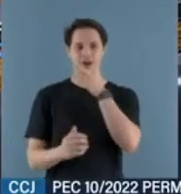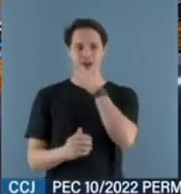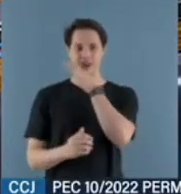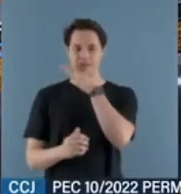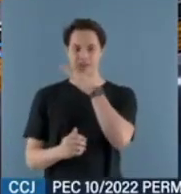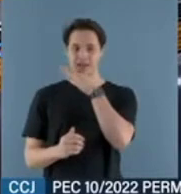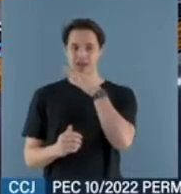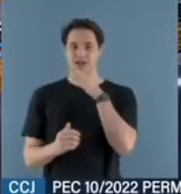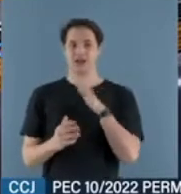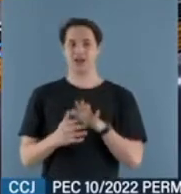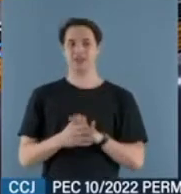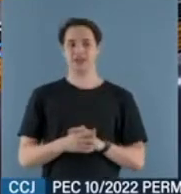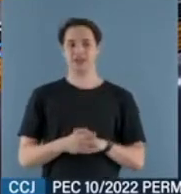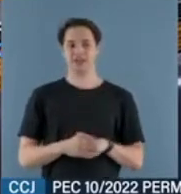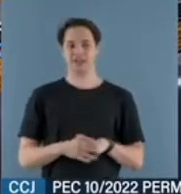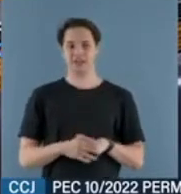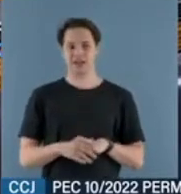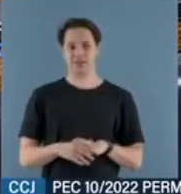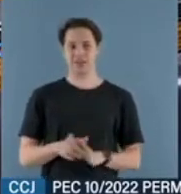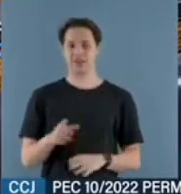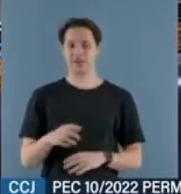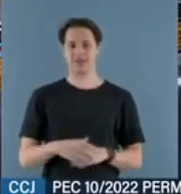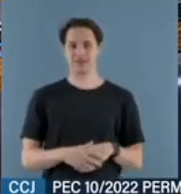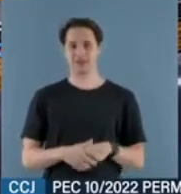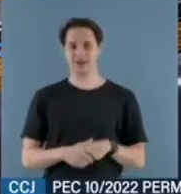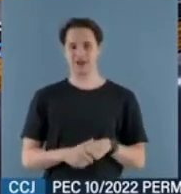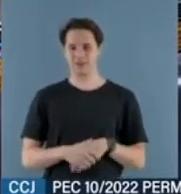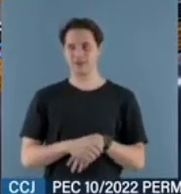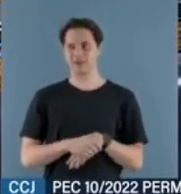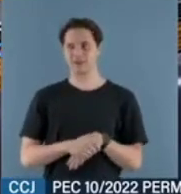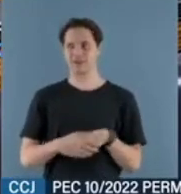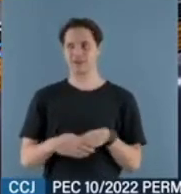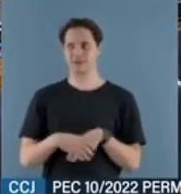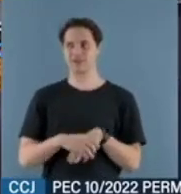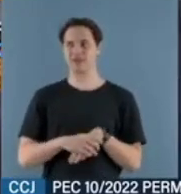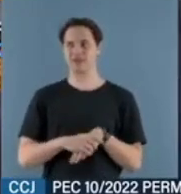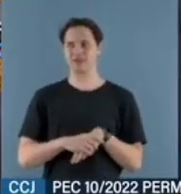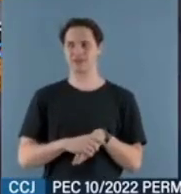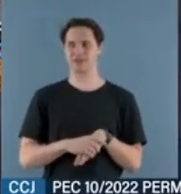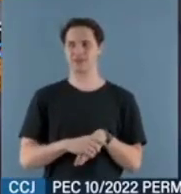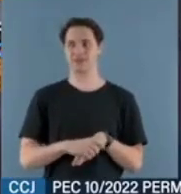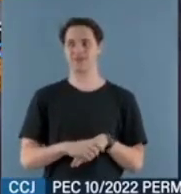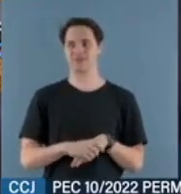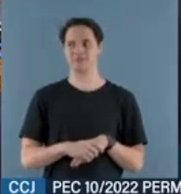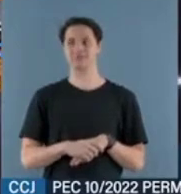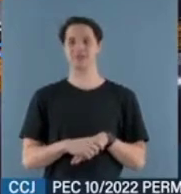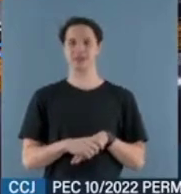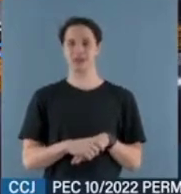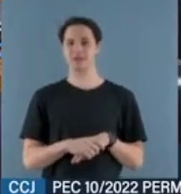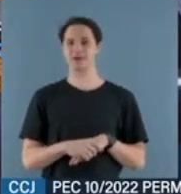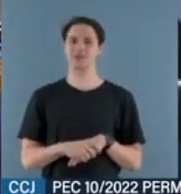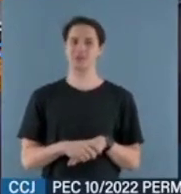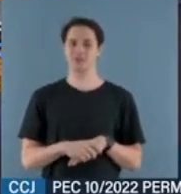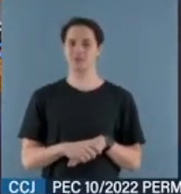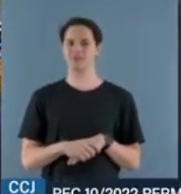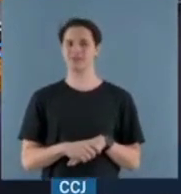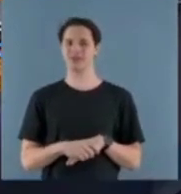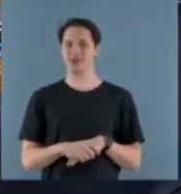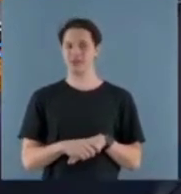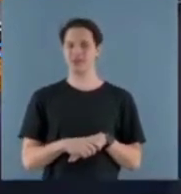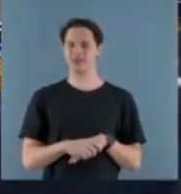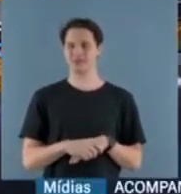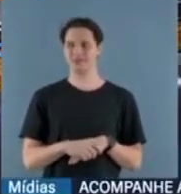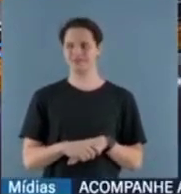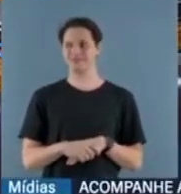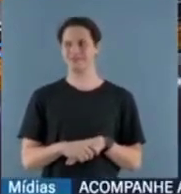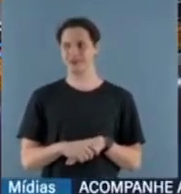de Segurança, certo? Mas, vamos lá, contexto, cronologia, didática e verdade. Em setembro de 2020,